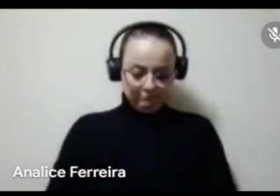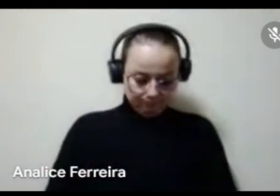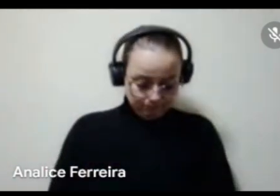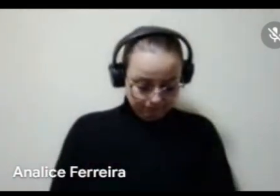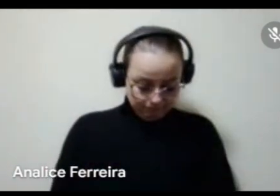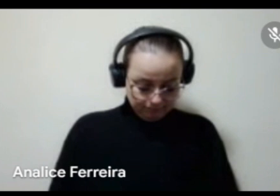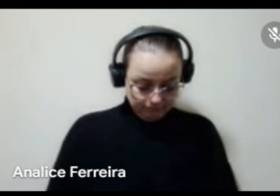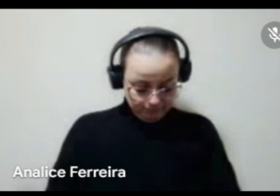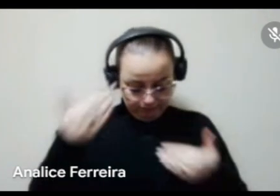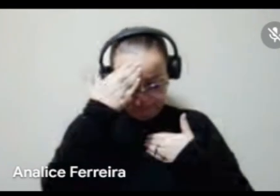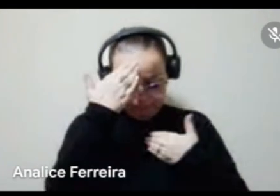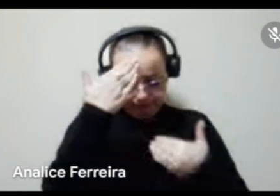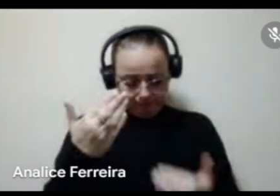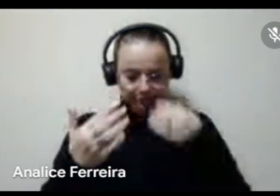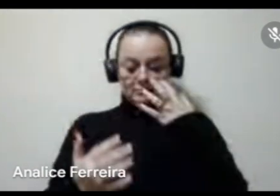Obrigado, Wesley.